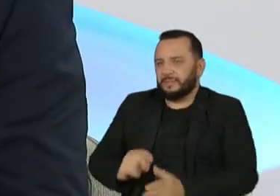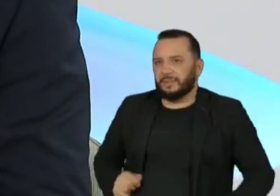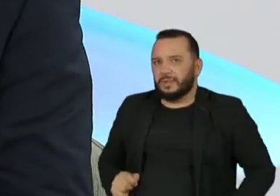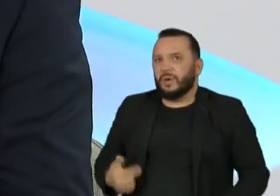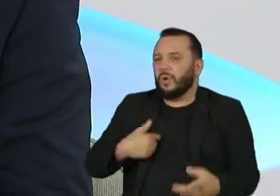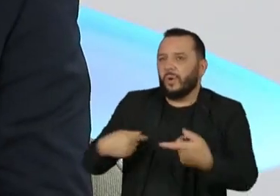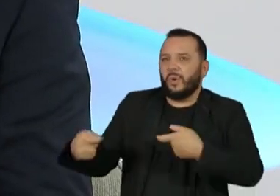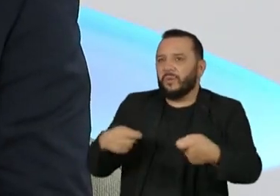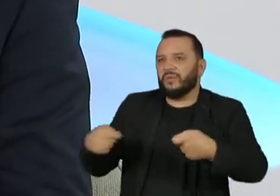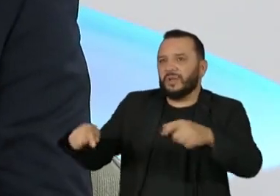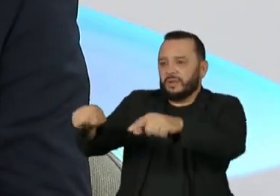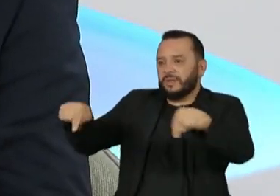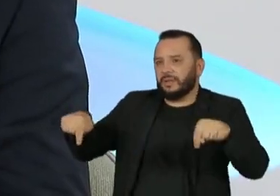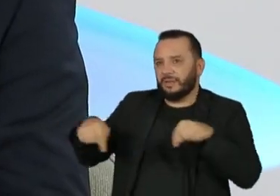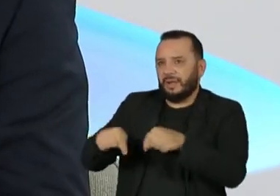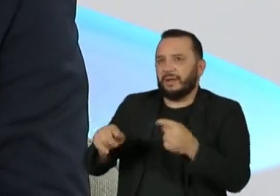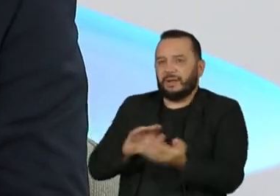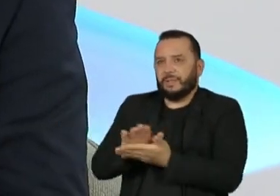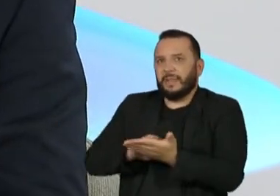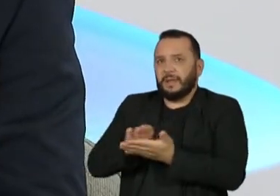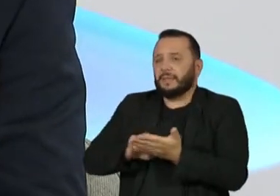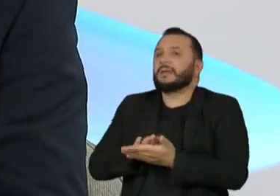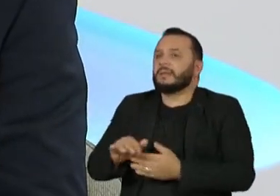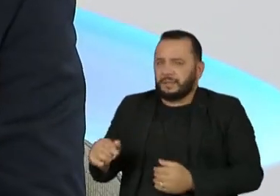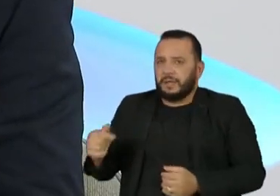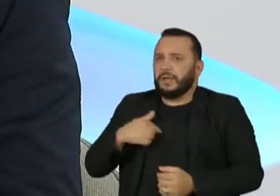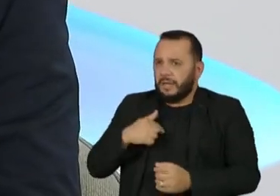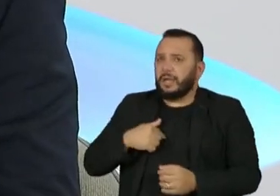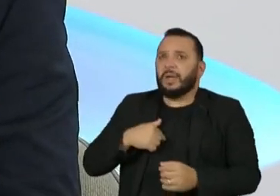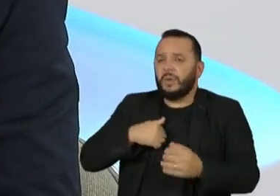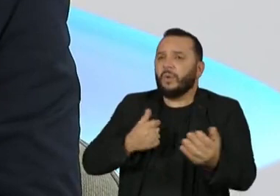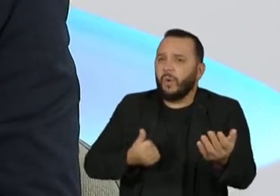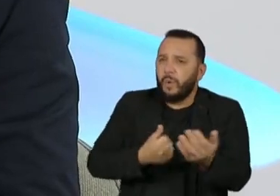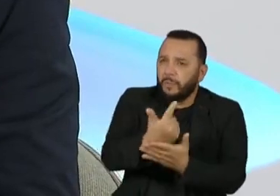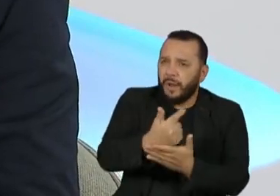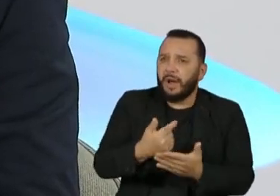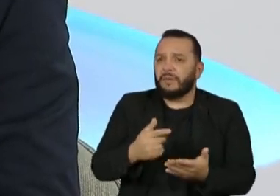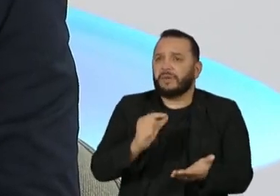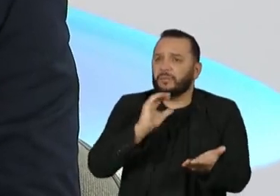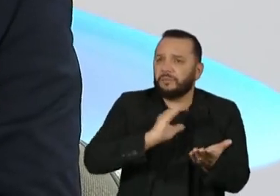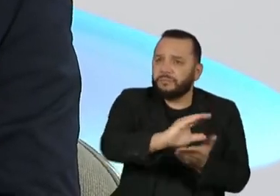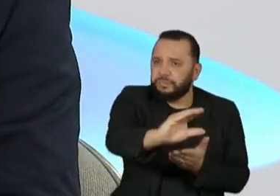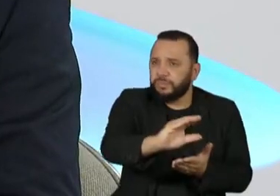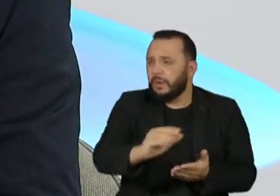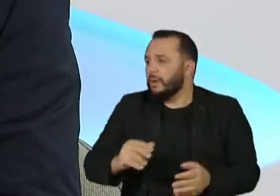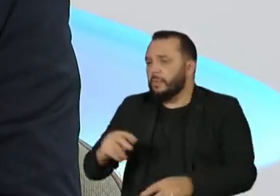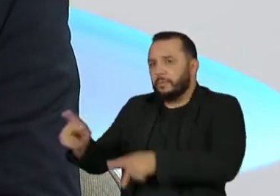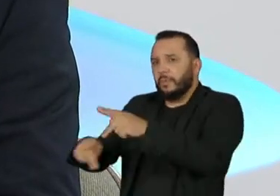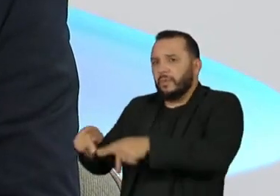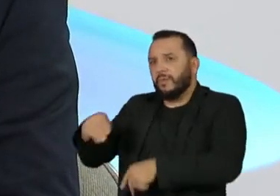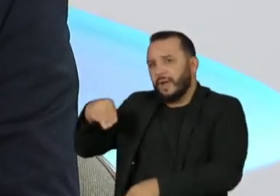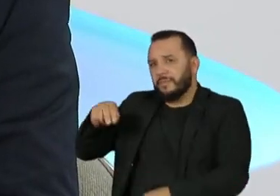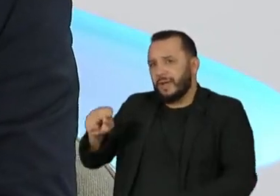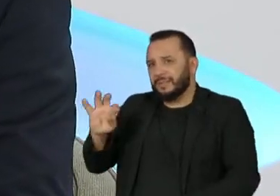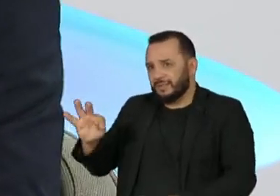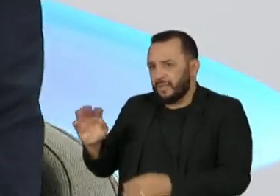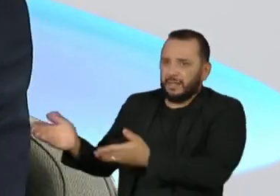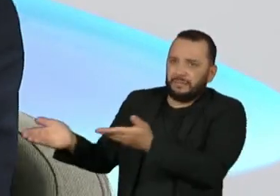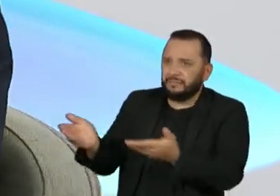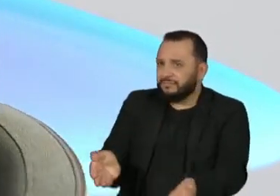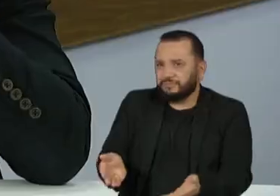conflito de terra. Eu ia lá sem ter o poder de desapropriar, comprava, indenizava e assentava o pessoal do MST. Está certo? Ciro,